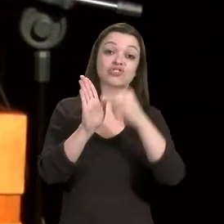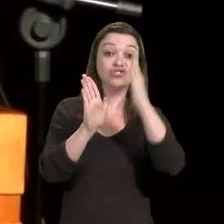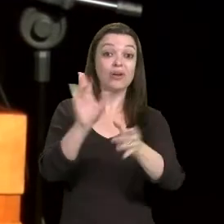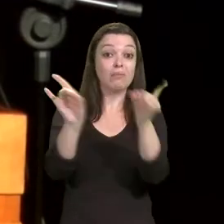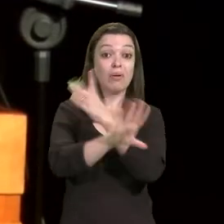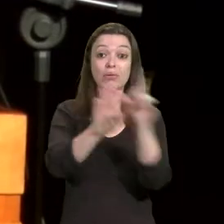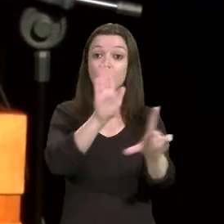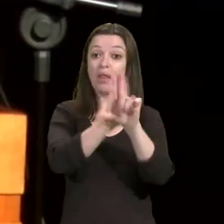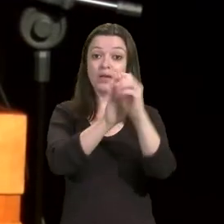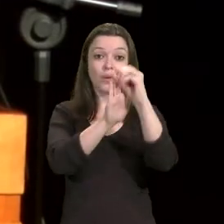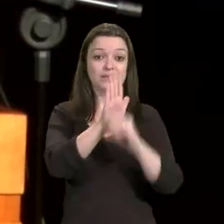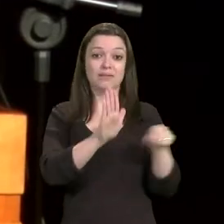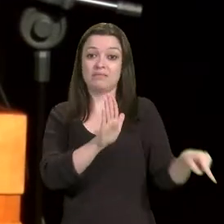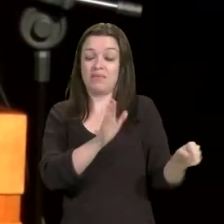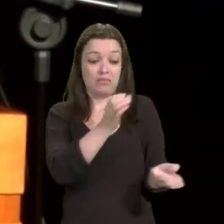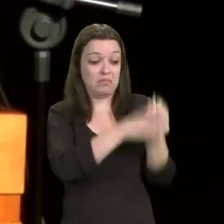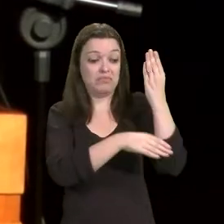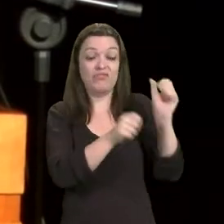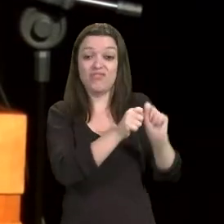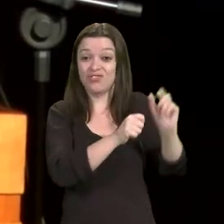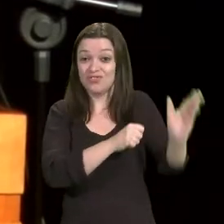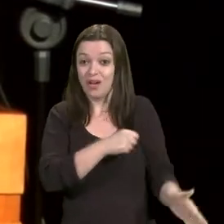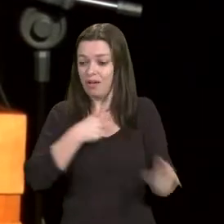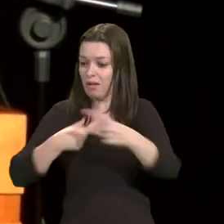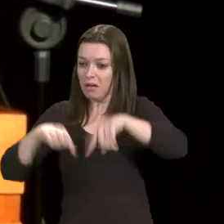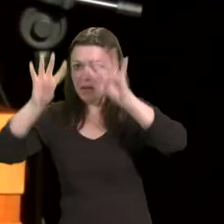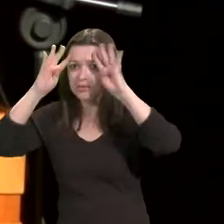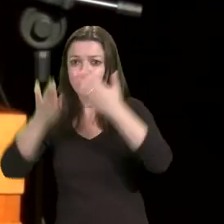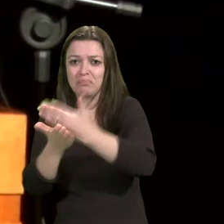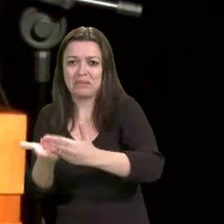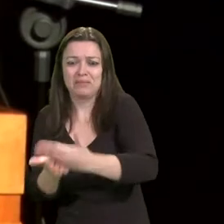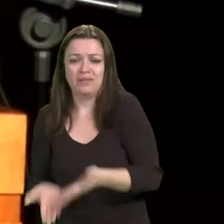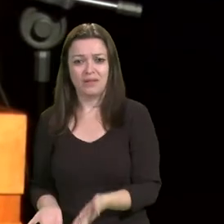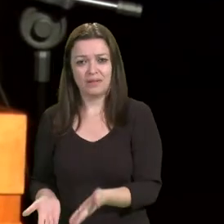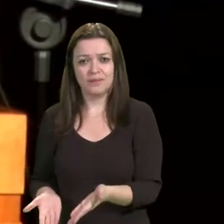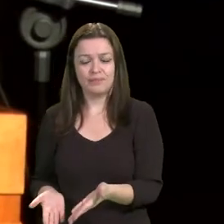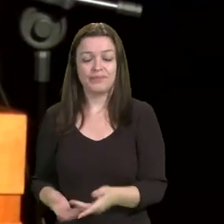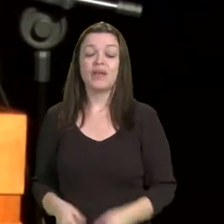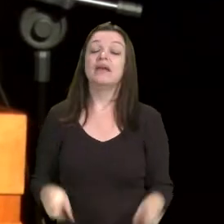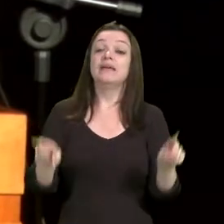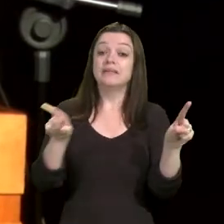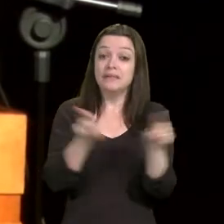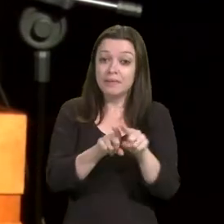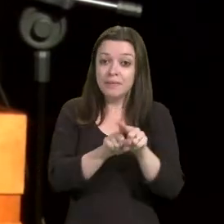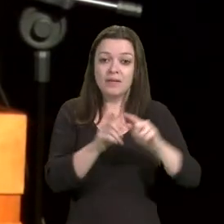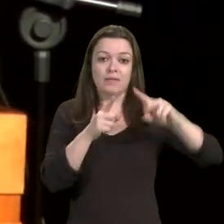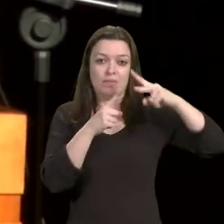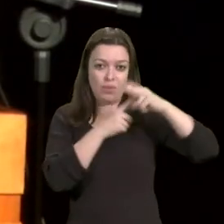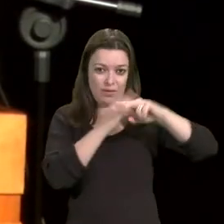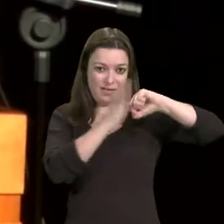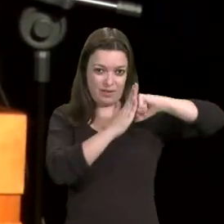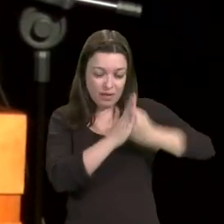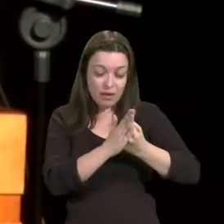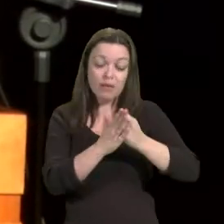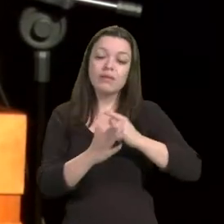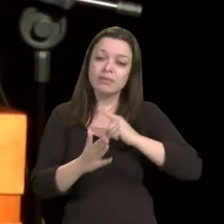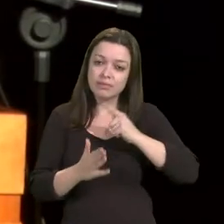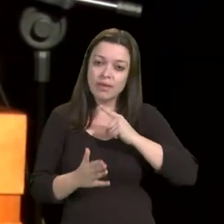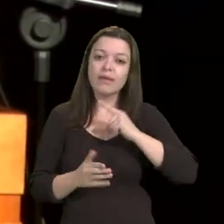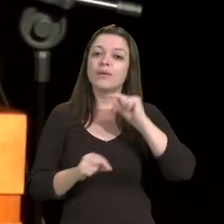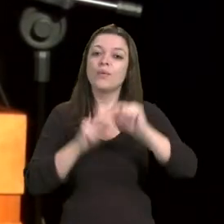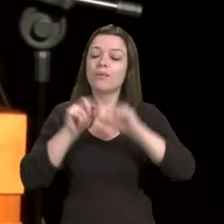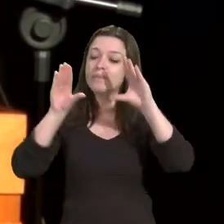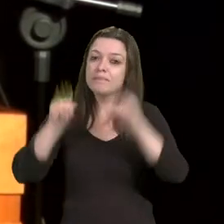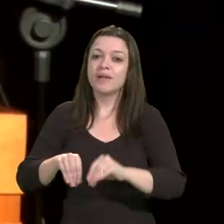A medida também ataca a autonomia universitária, como já foi dito aqui pelo nosso